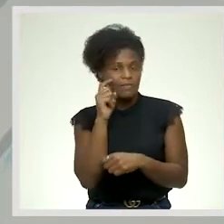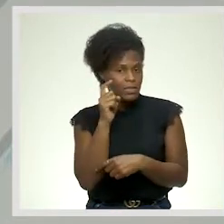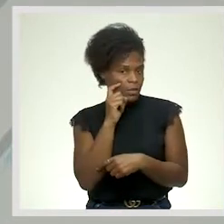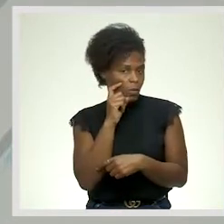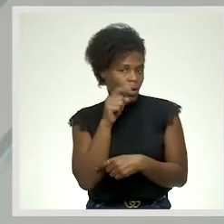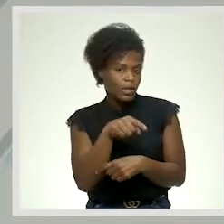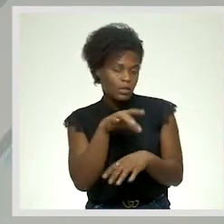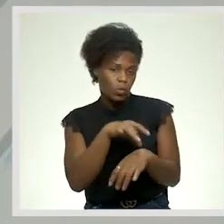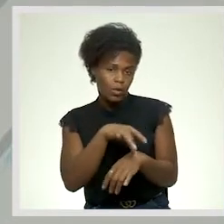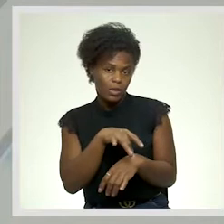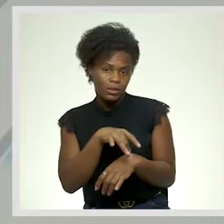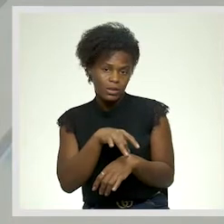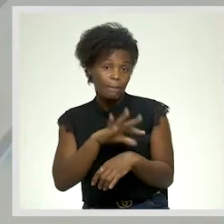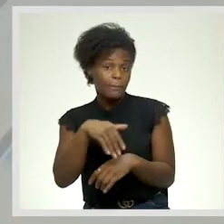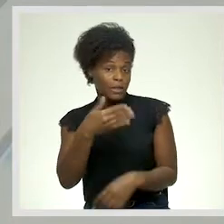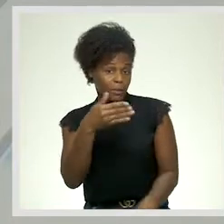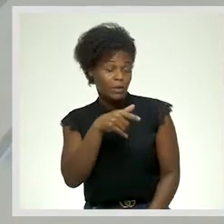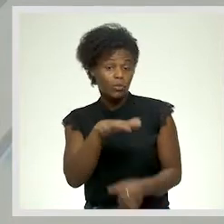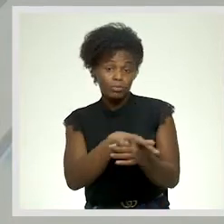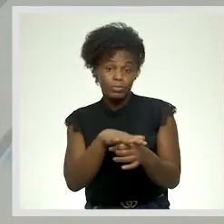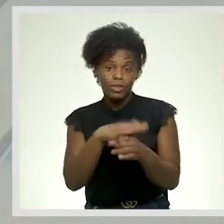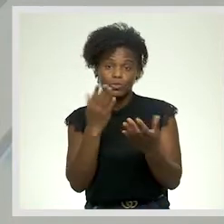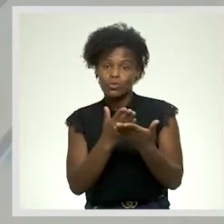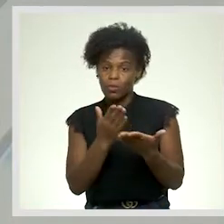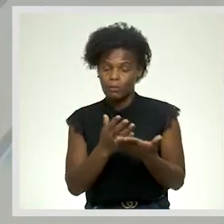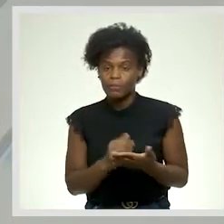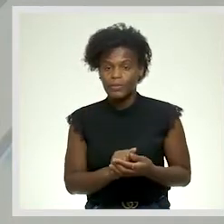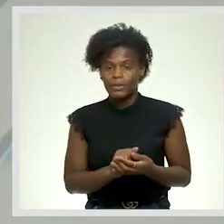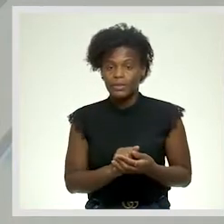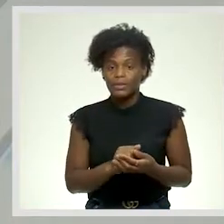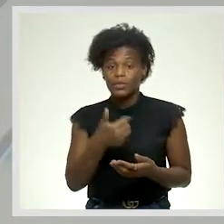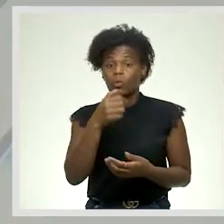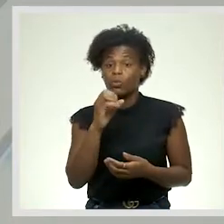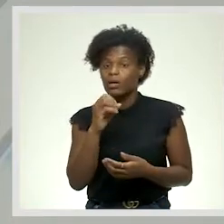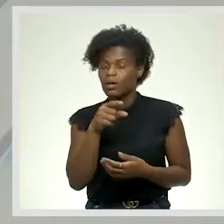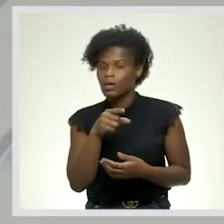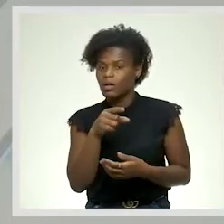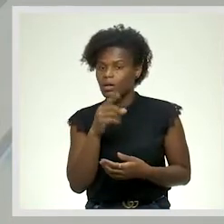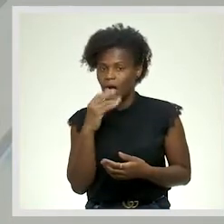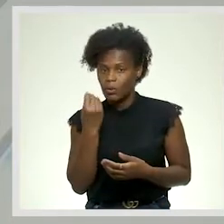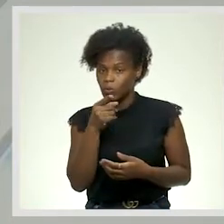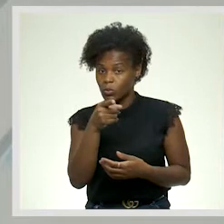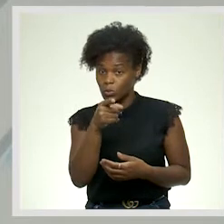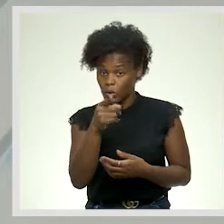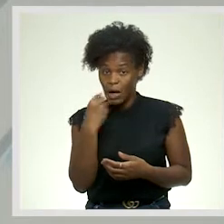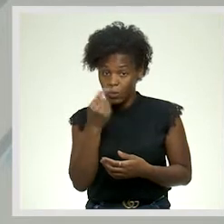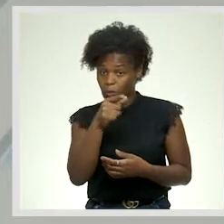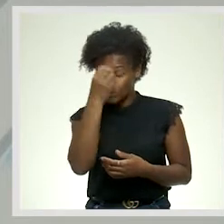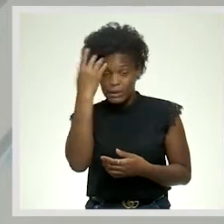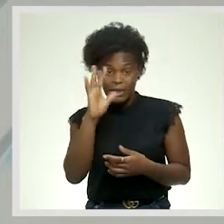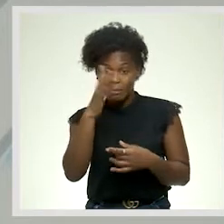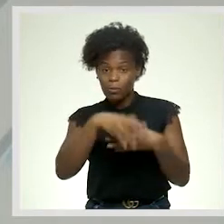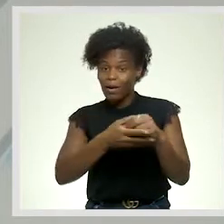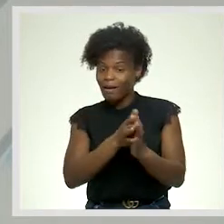dessa doença, principalmente no contexto escolar. Disse enquanto aluno, não se esqueça, lave sempre as